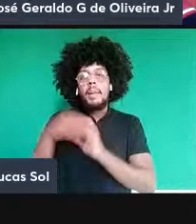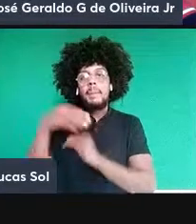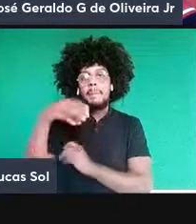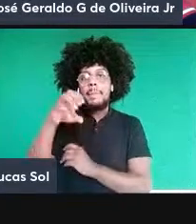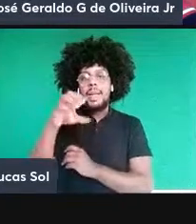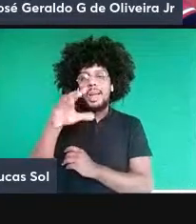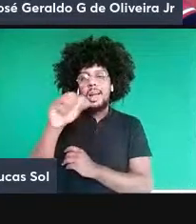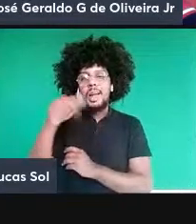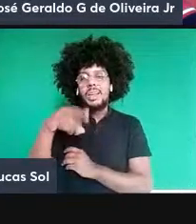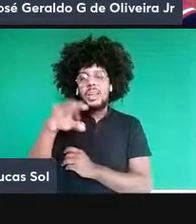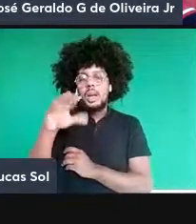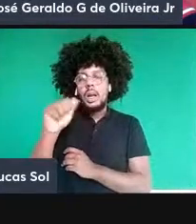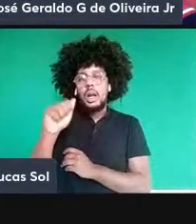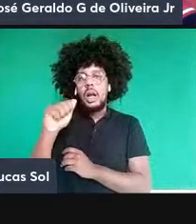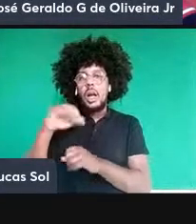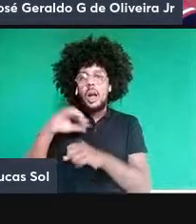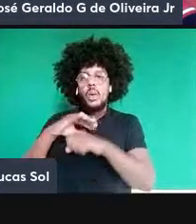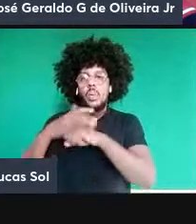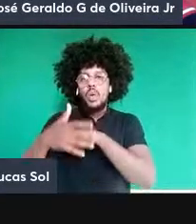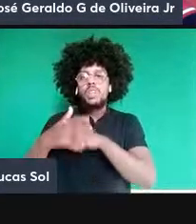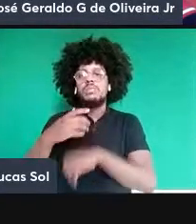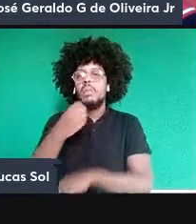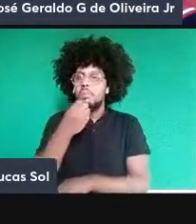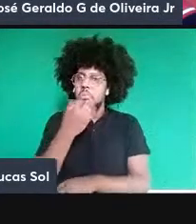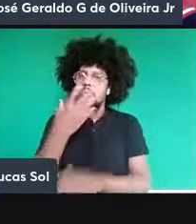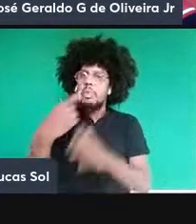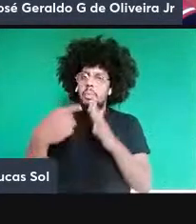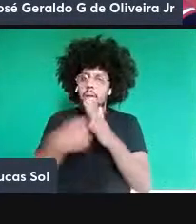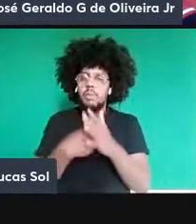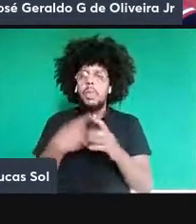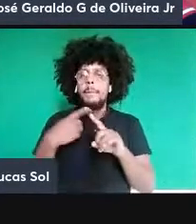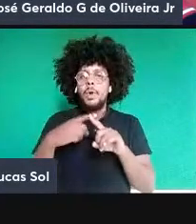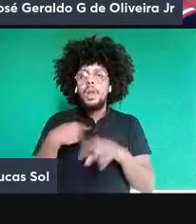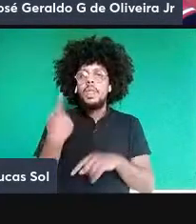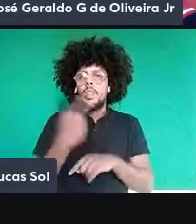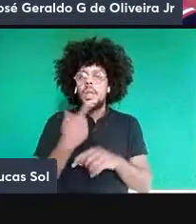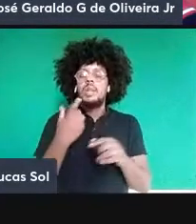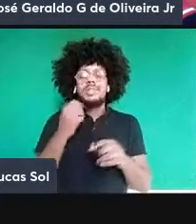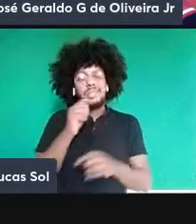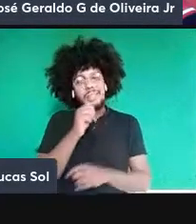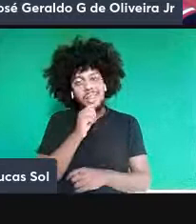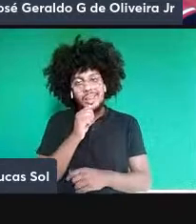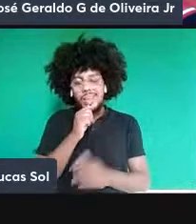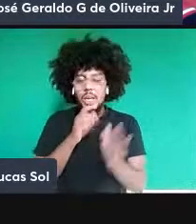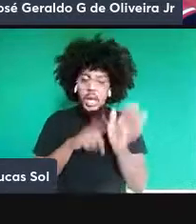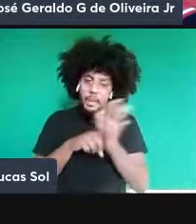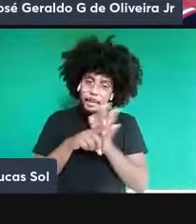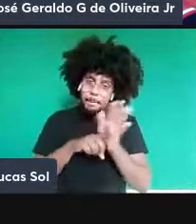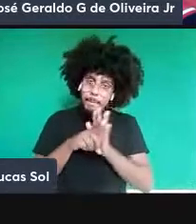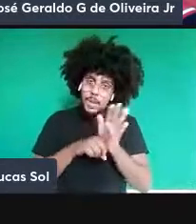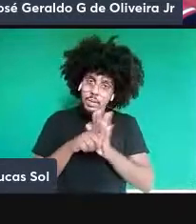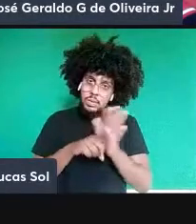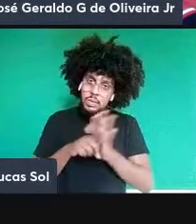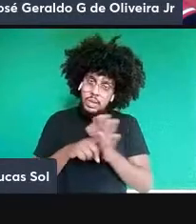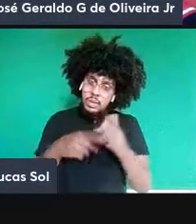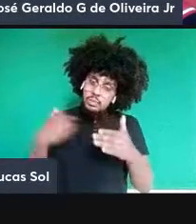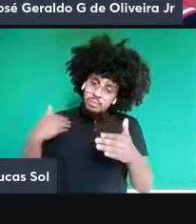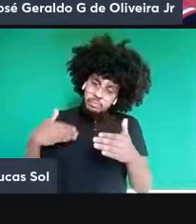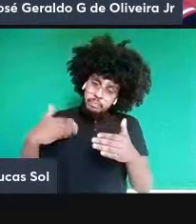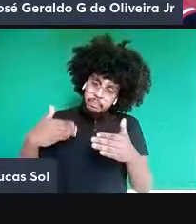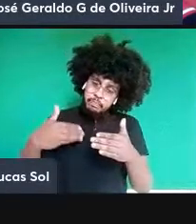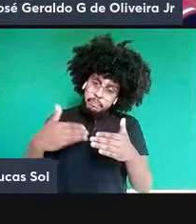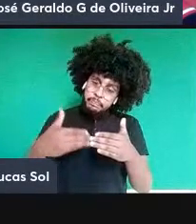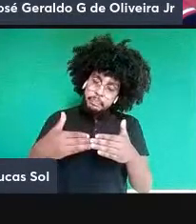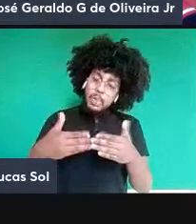avanços nessa direção. É um tema de pesquisa que eu diria que é corrente ainda. E o que tem sido feito muito hoje em